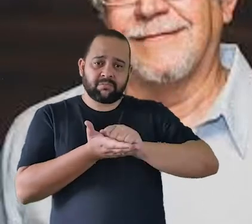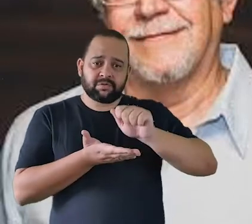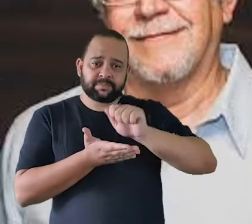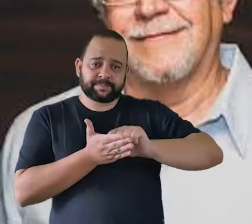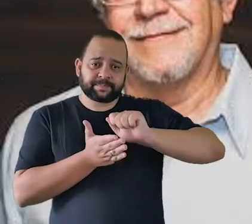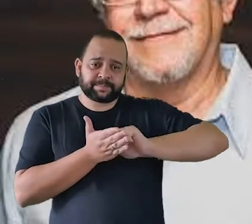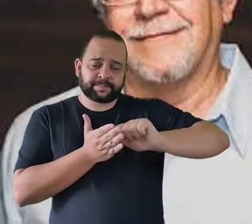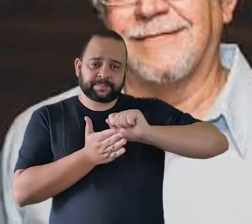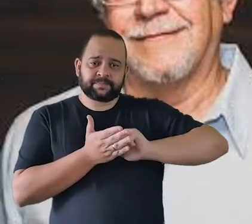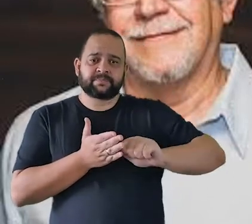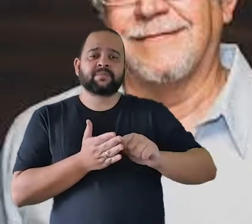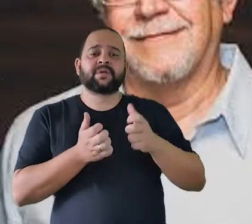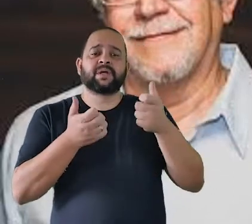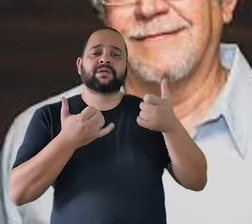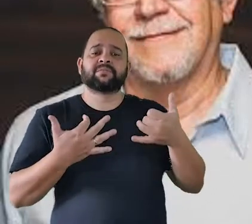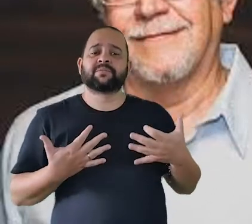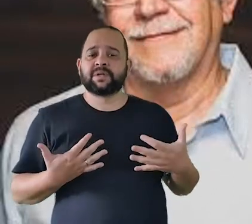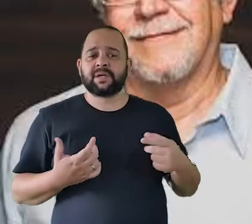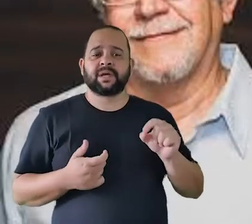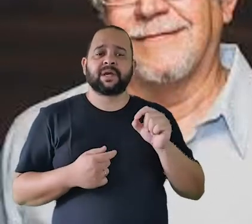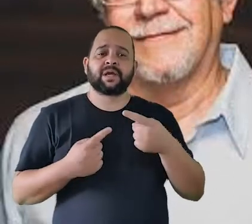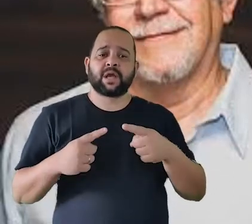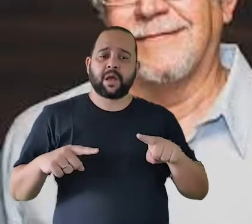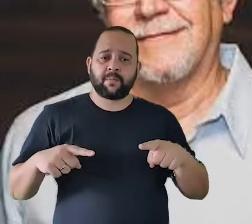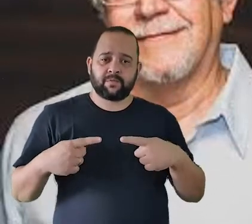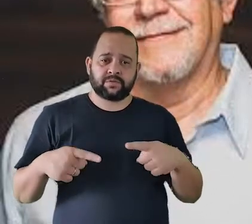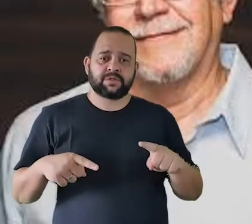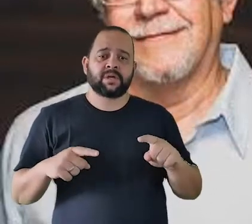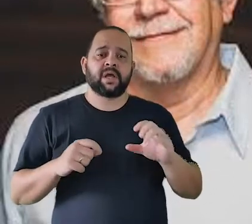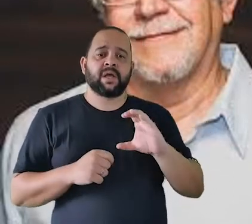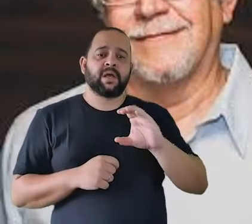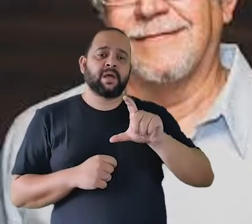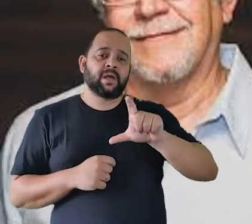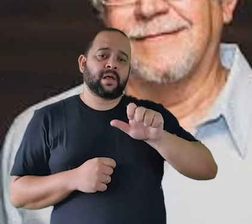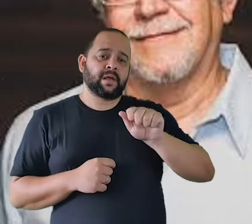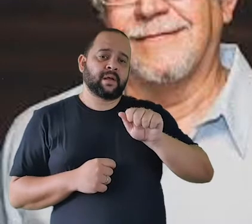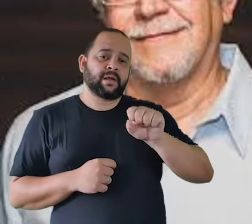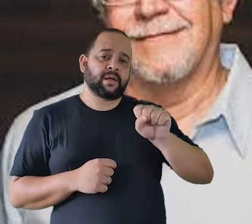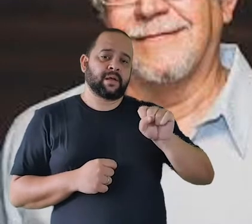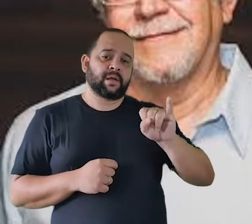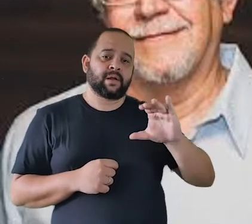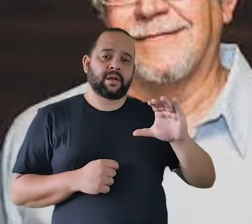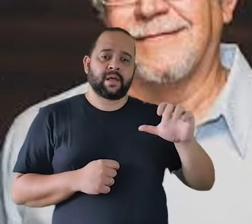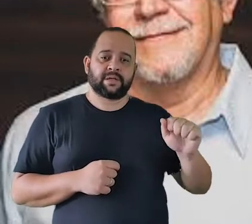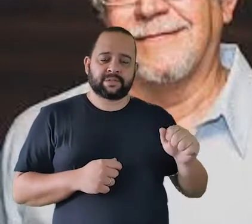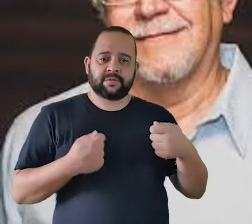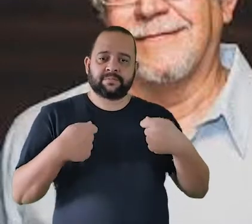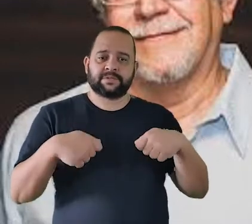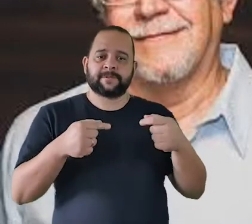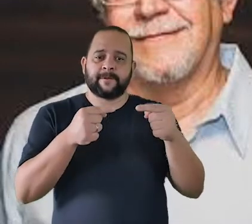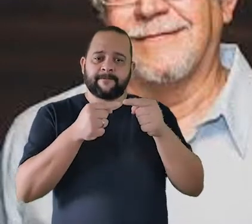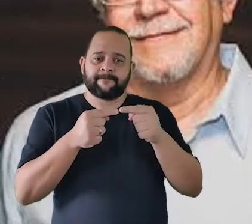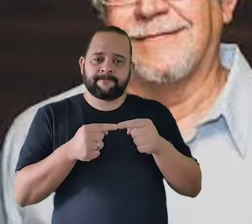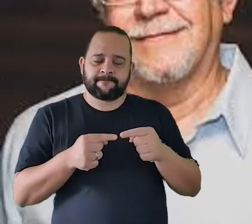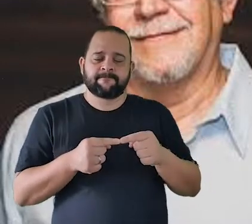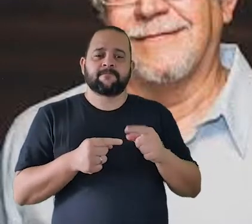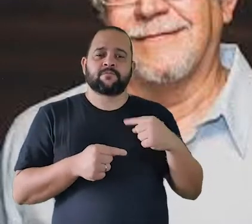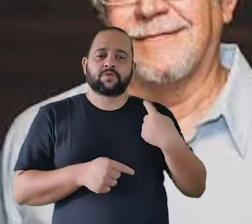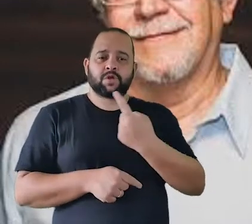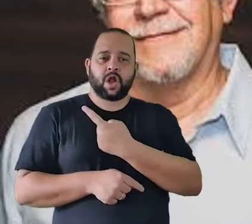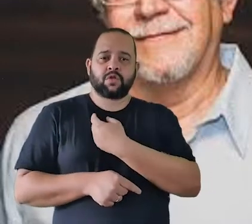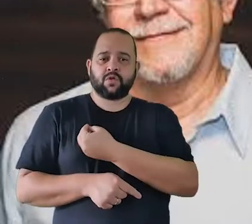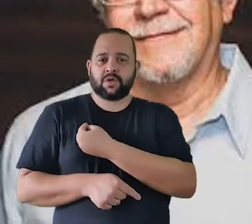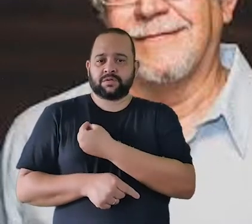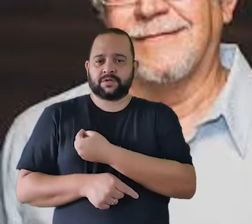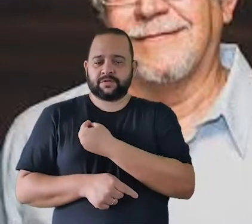a dizer que a música de concerto, a música clássica, tinha que estar associada às nossas